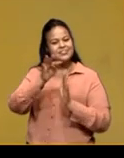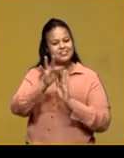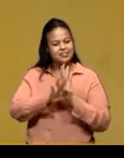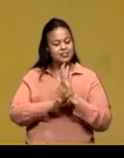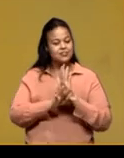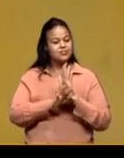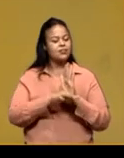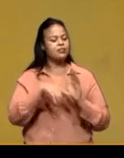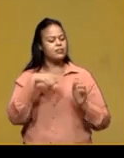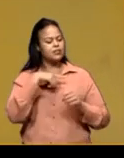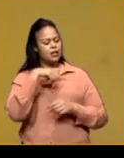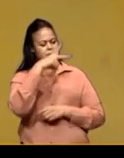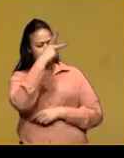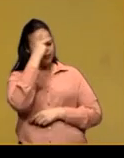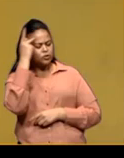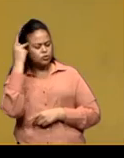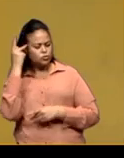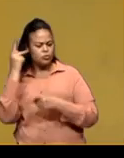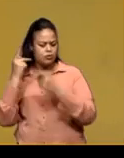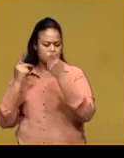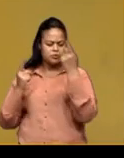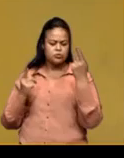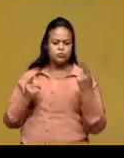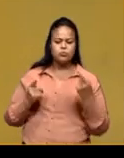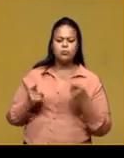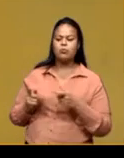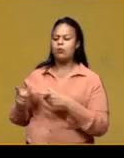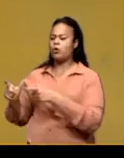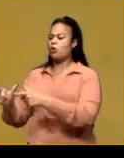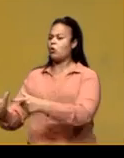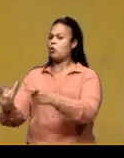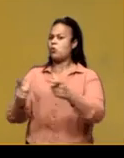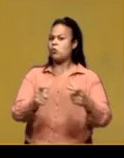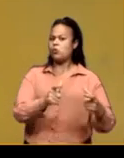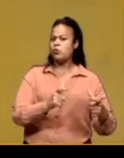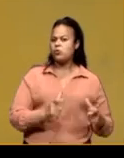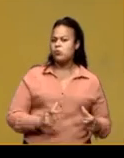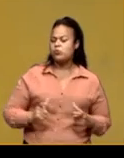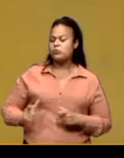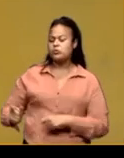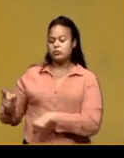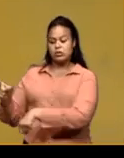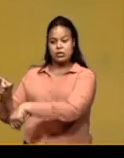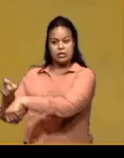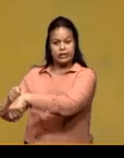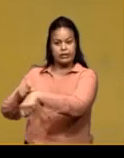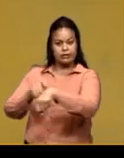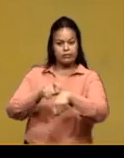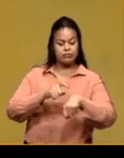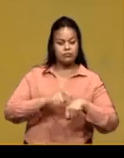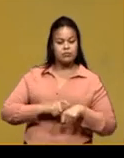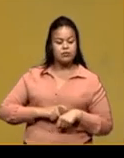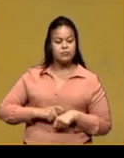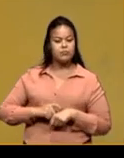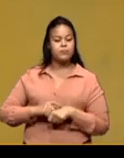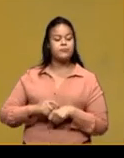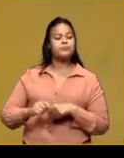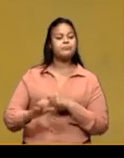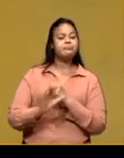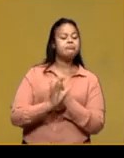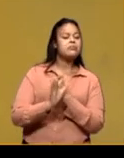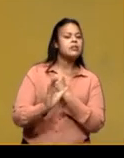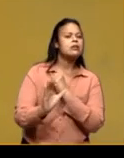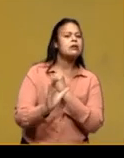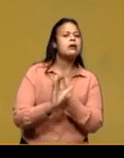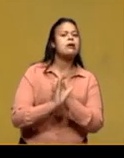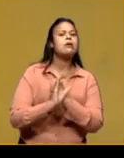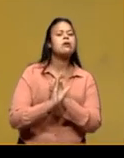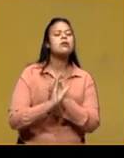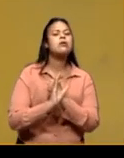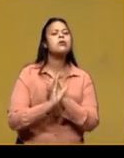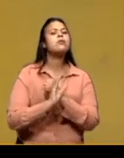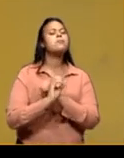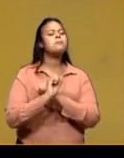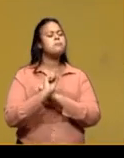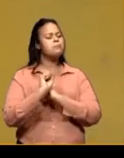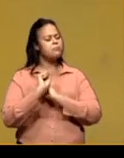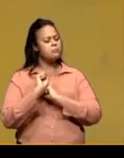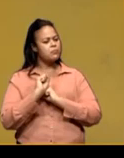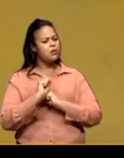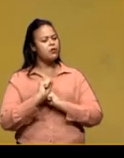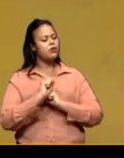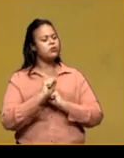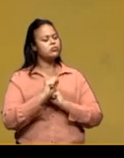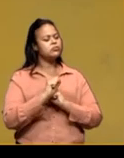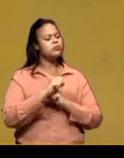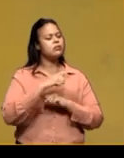dos personagens, no tempo, no espaço. Como eu disse para vocês, a crônica, ela pode vir em vários